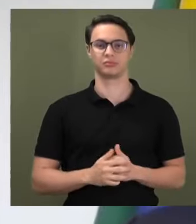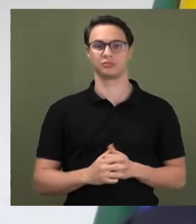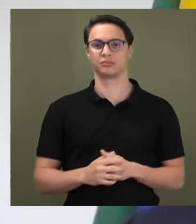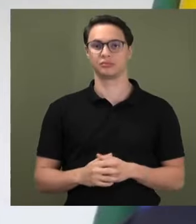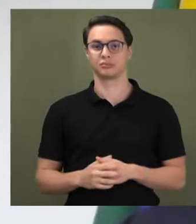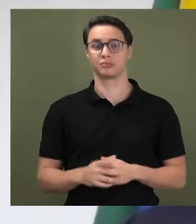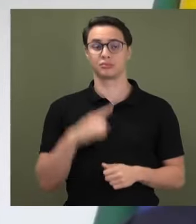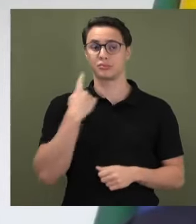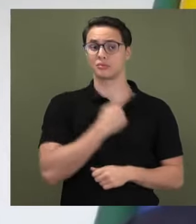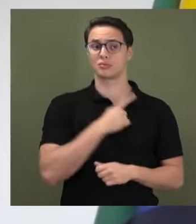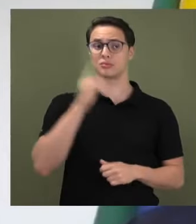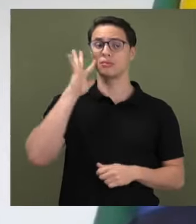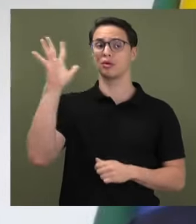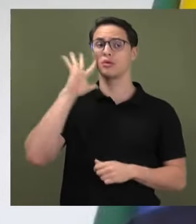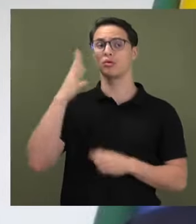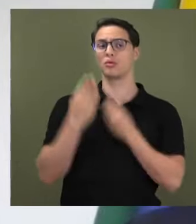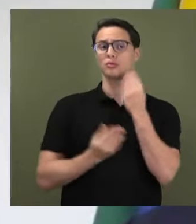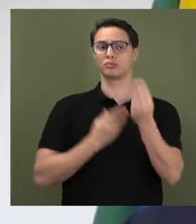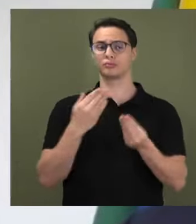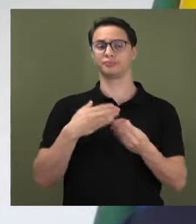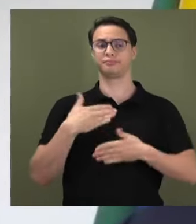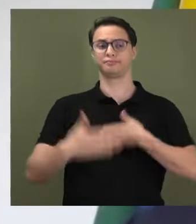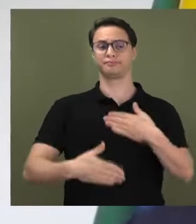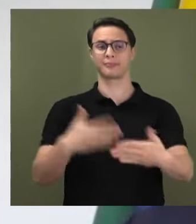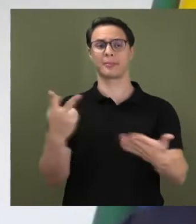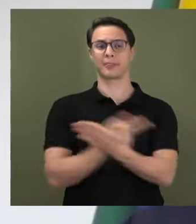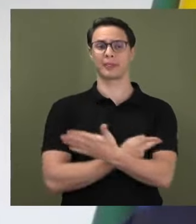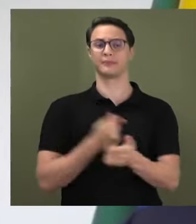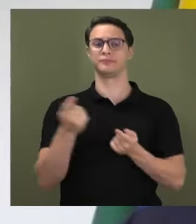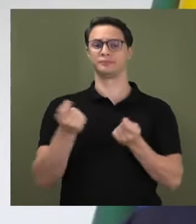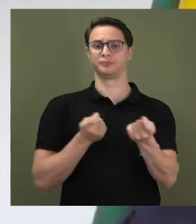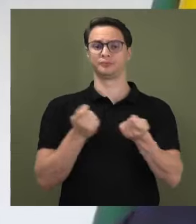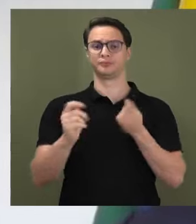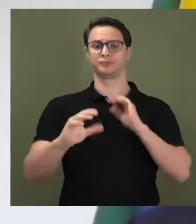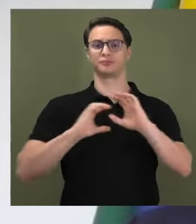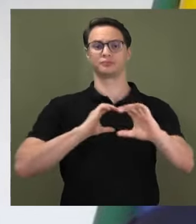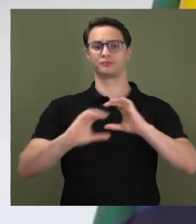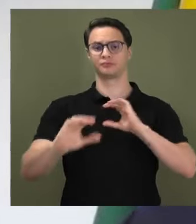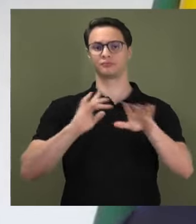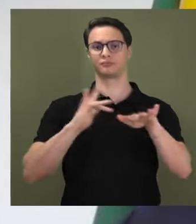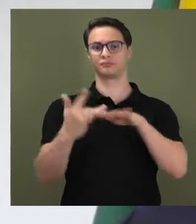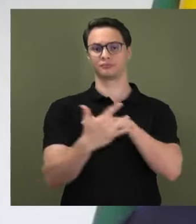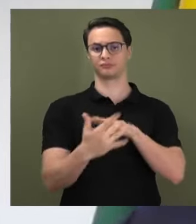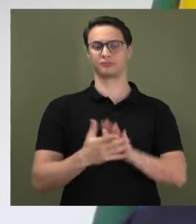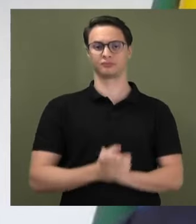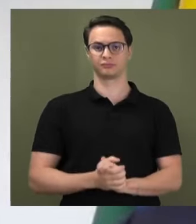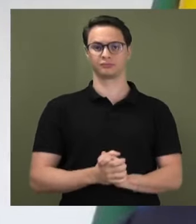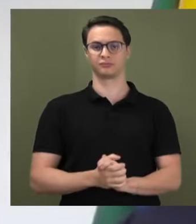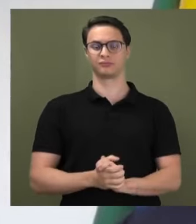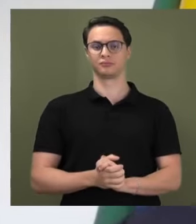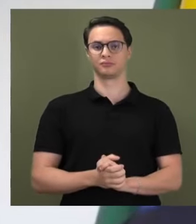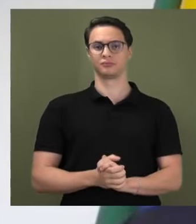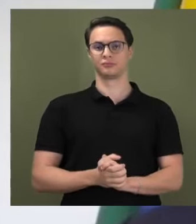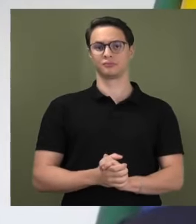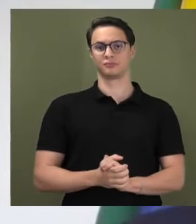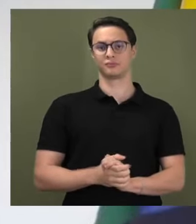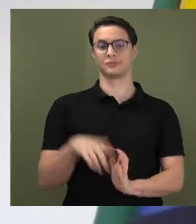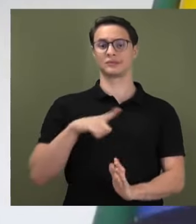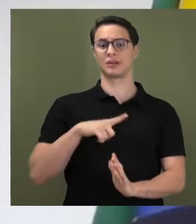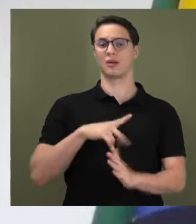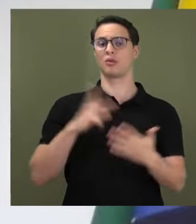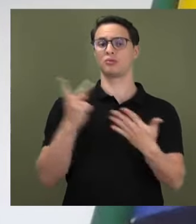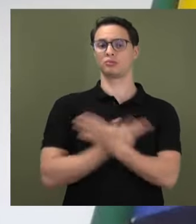de como estão avançando as ações de controle das comunicações nas redes, crescentes mecanismos de censura,